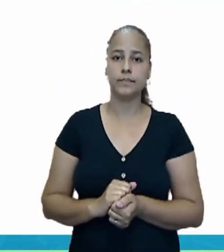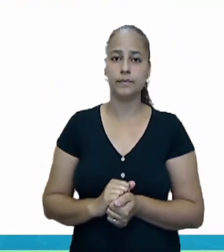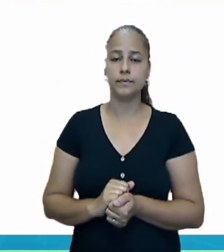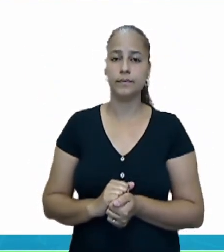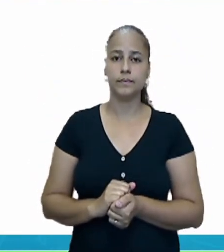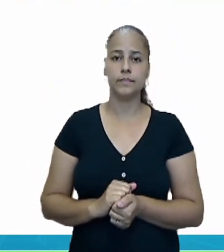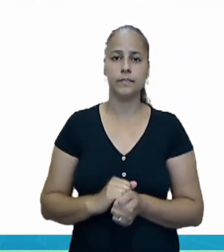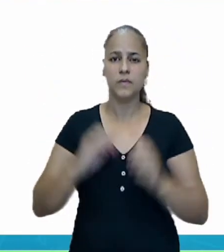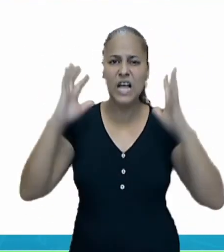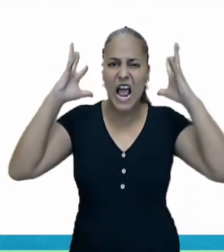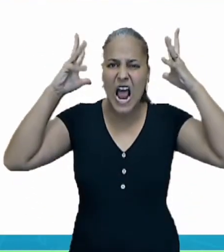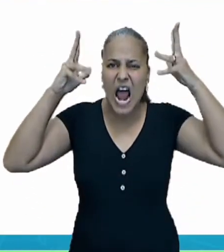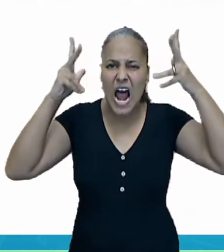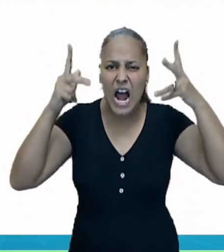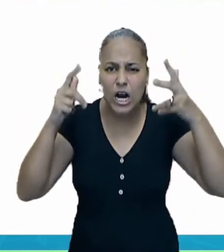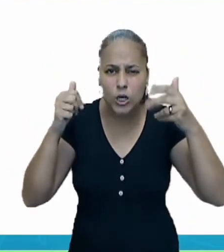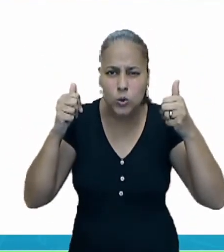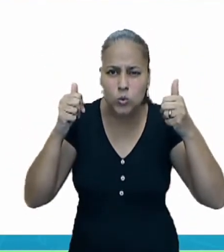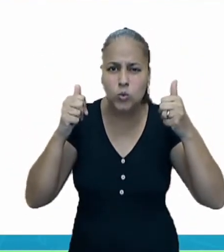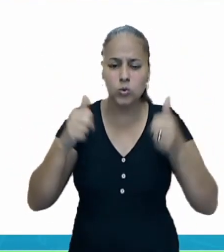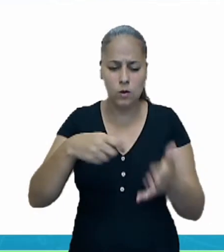o leão.